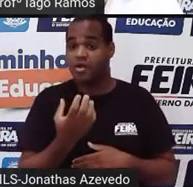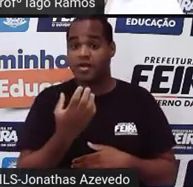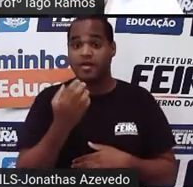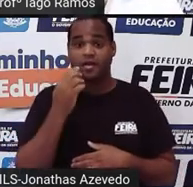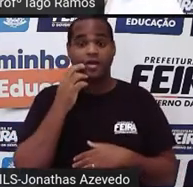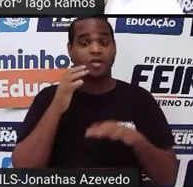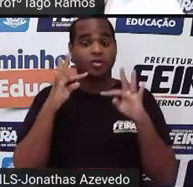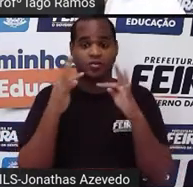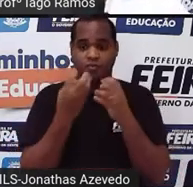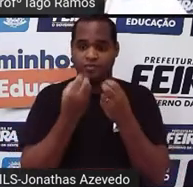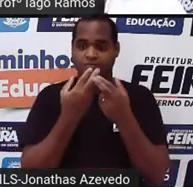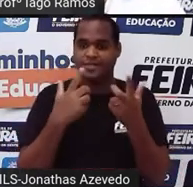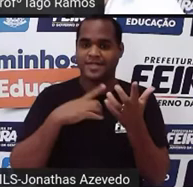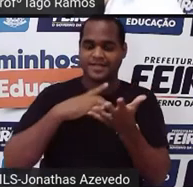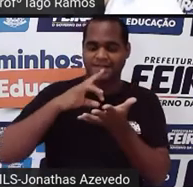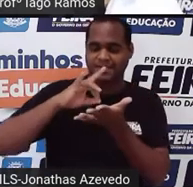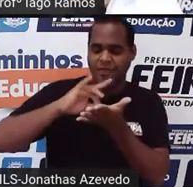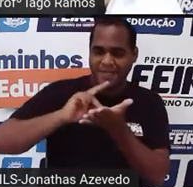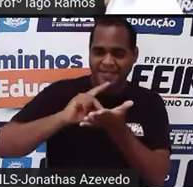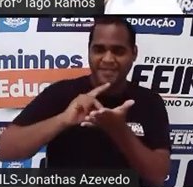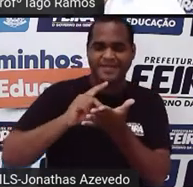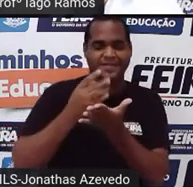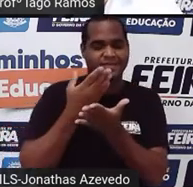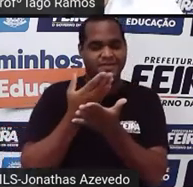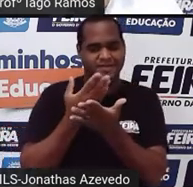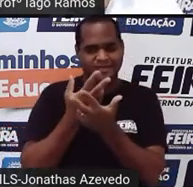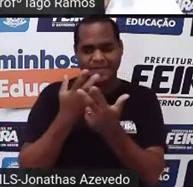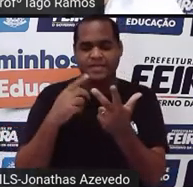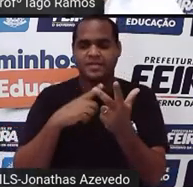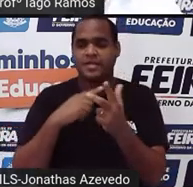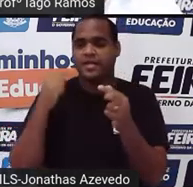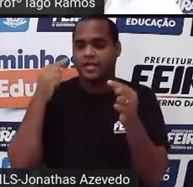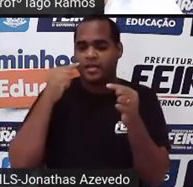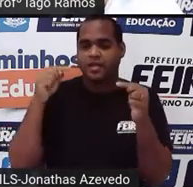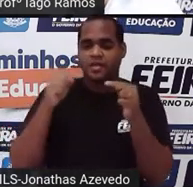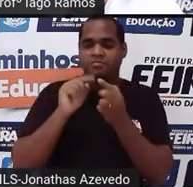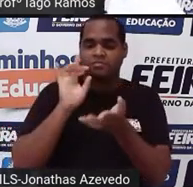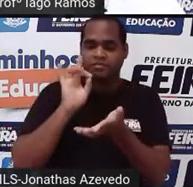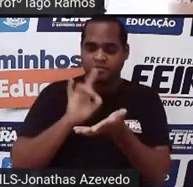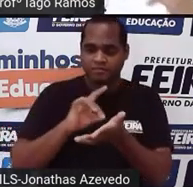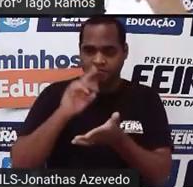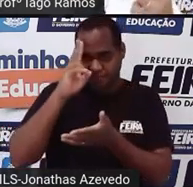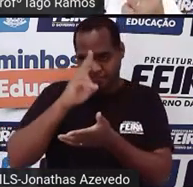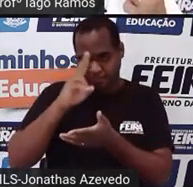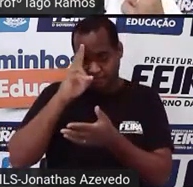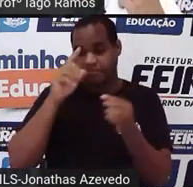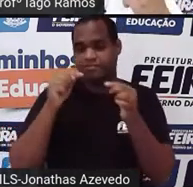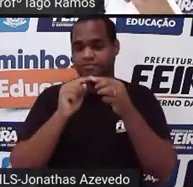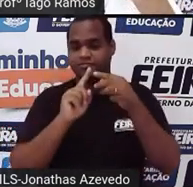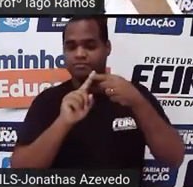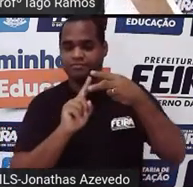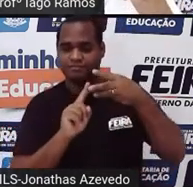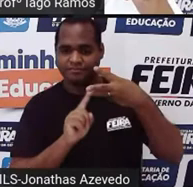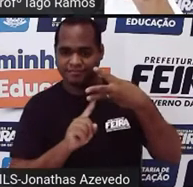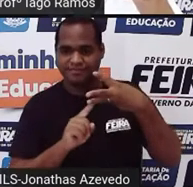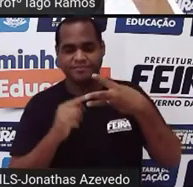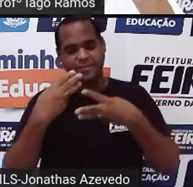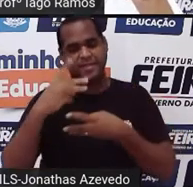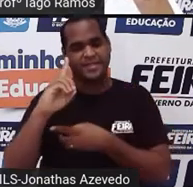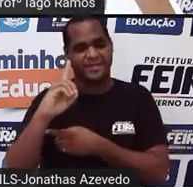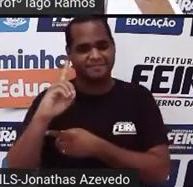sólido geométrico, tudo no mundo real, que lembre um sólido geométrico, tem três dimensões, tá bom?